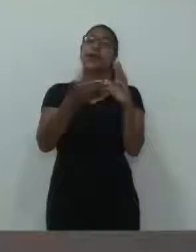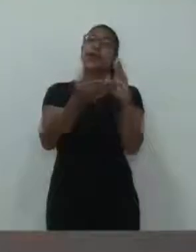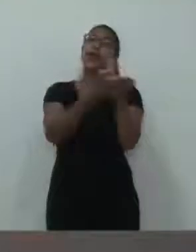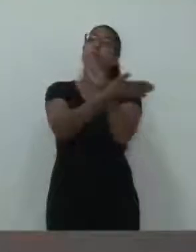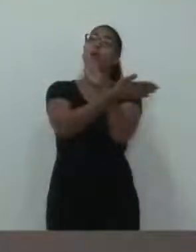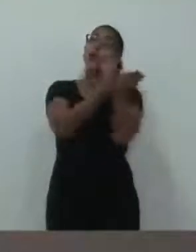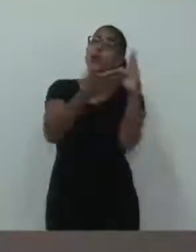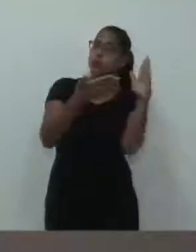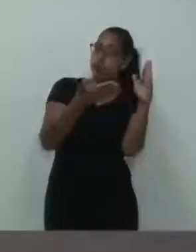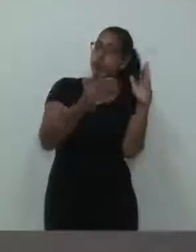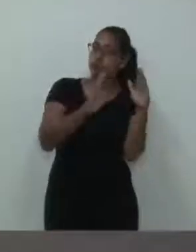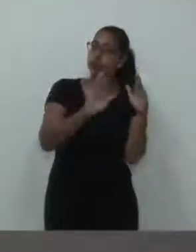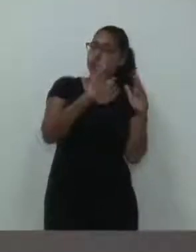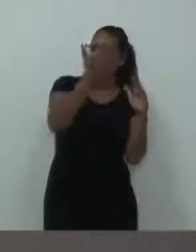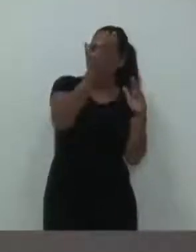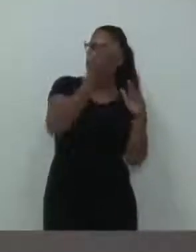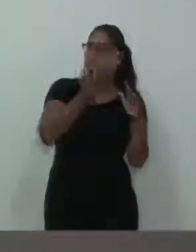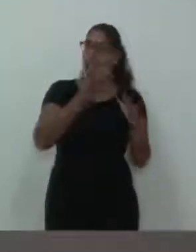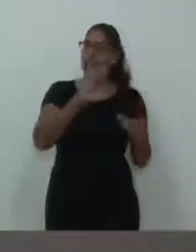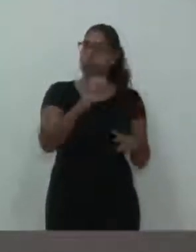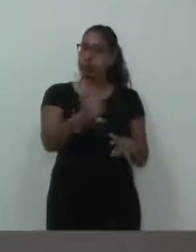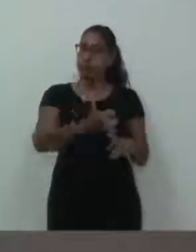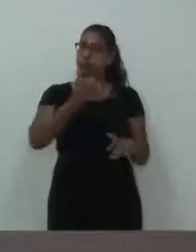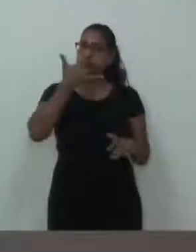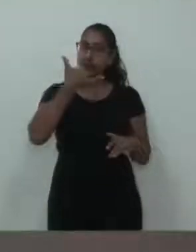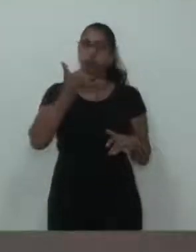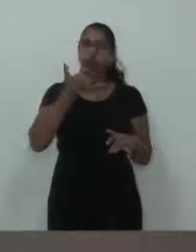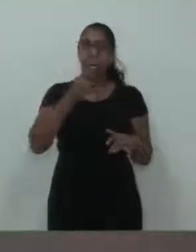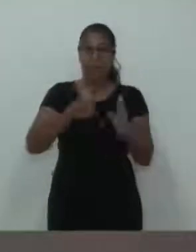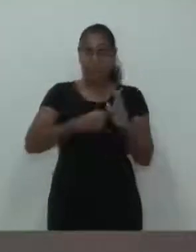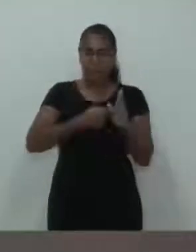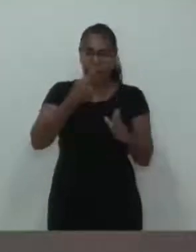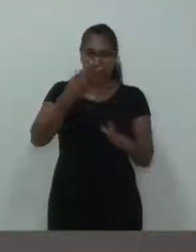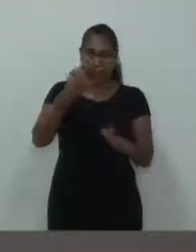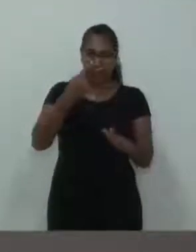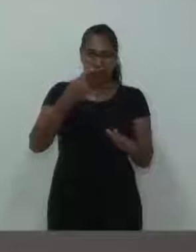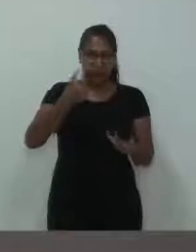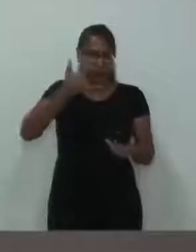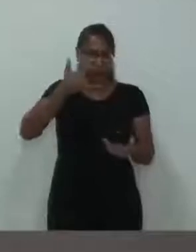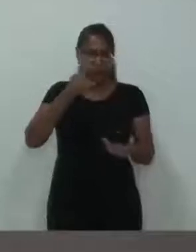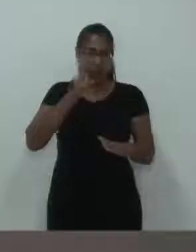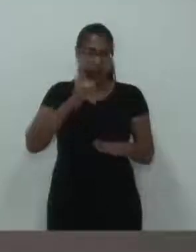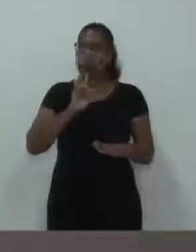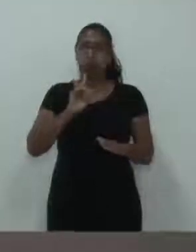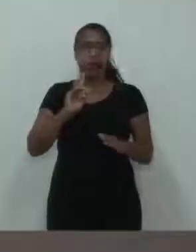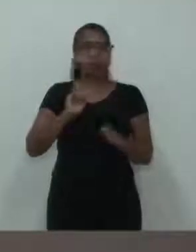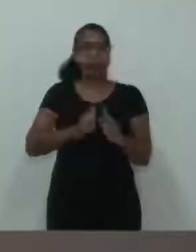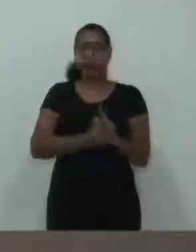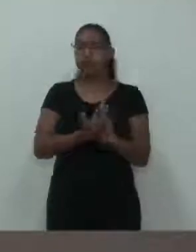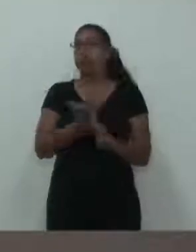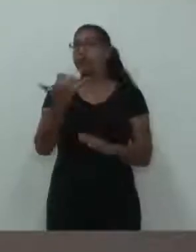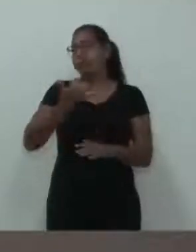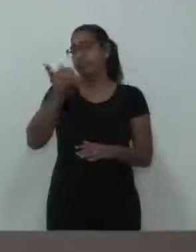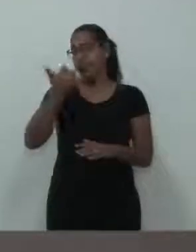esse não é o primeiro que me ligam e com certeza já ligaram para os nobres pares, os nobres vereadores.